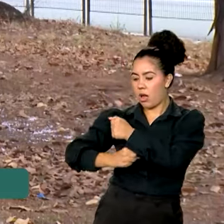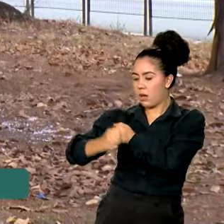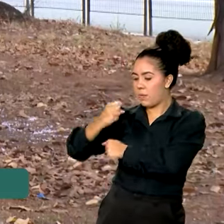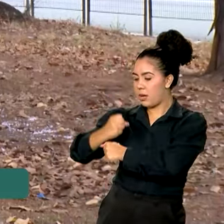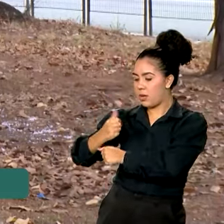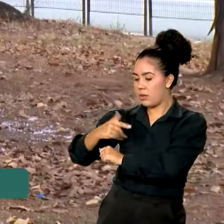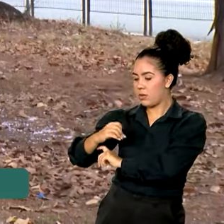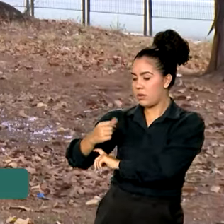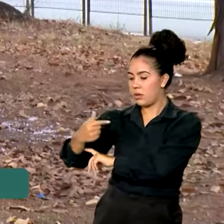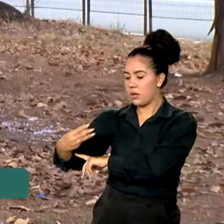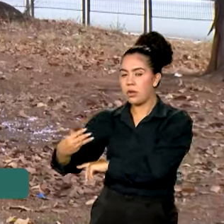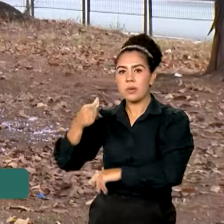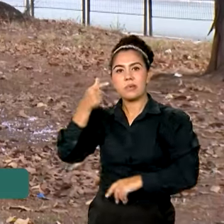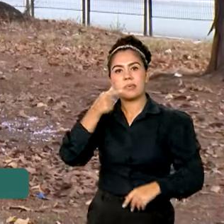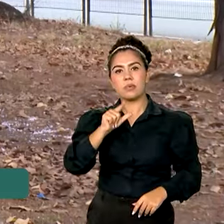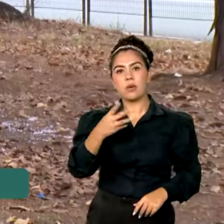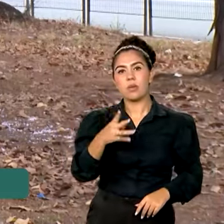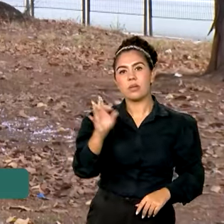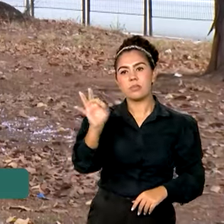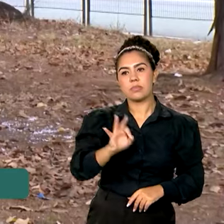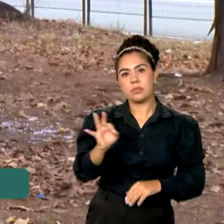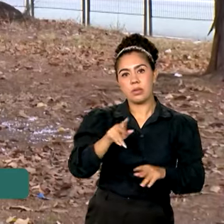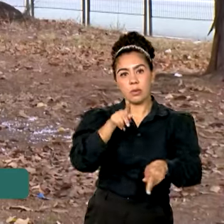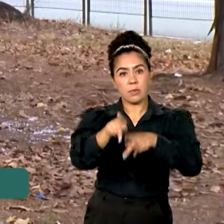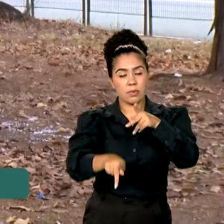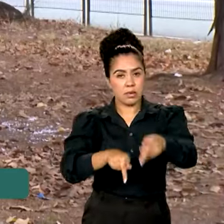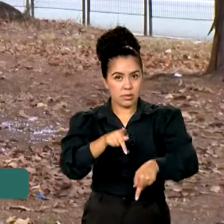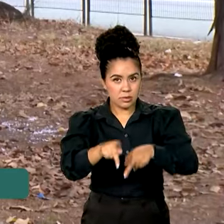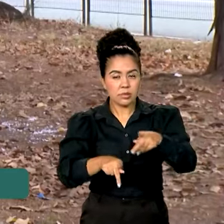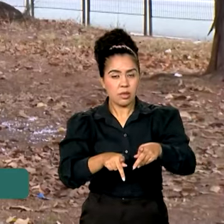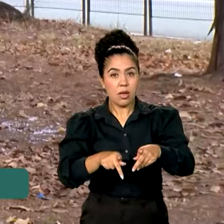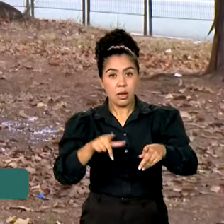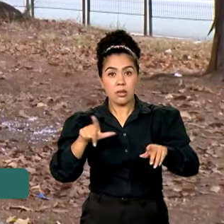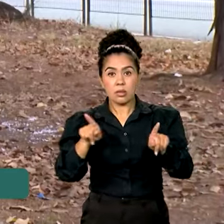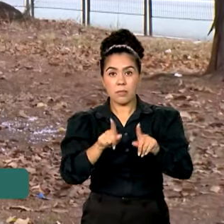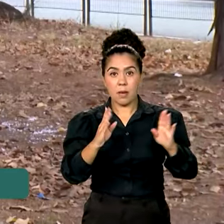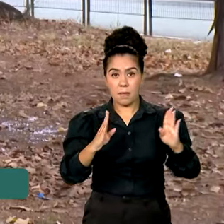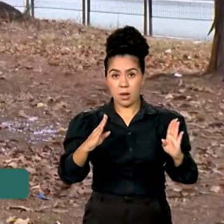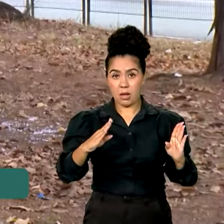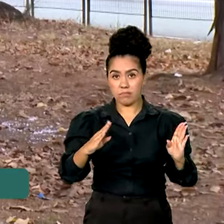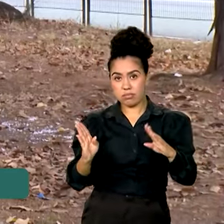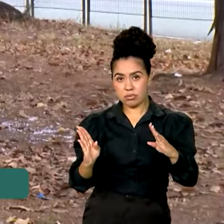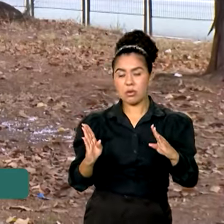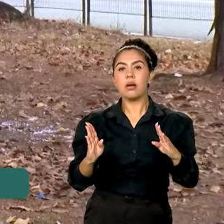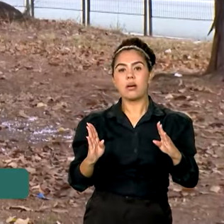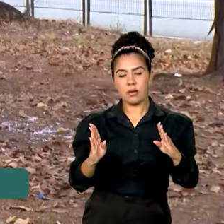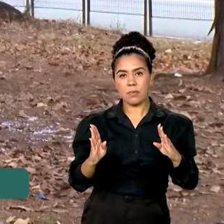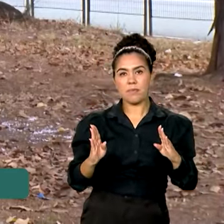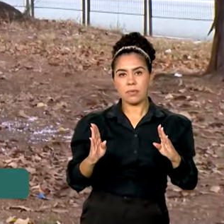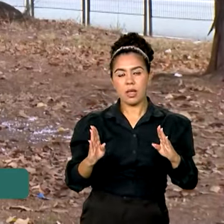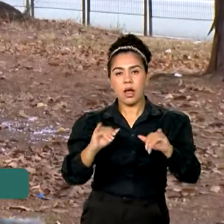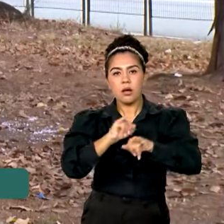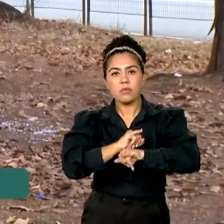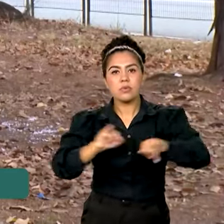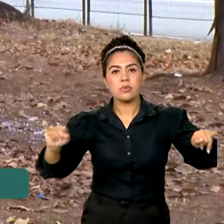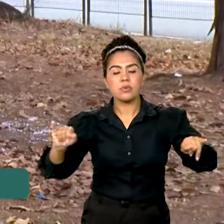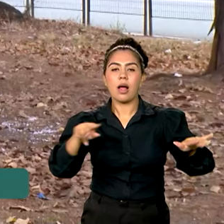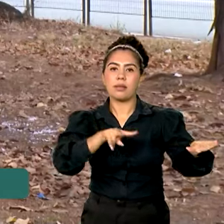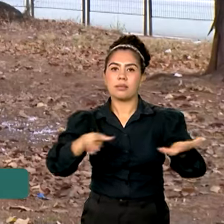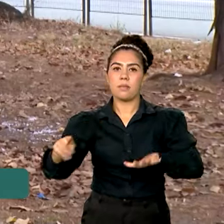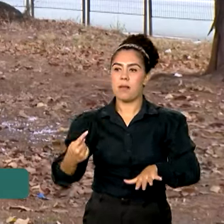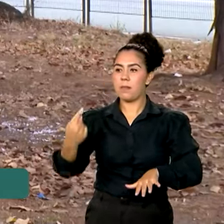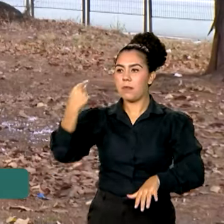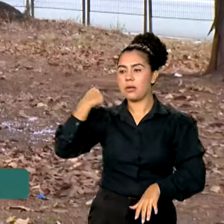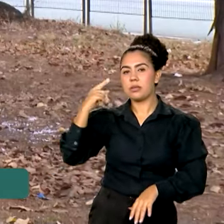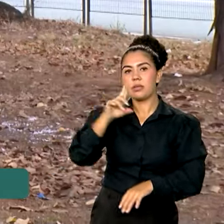4% da população. O anúncio da prorrogação para participar desse programa foi feito na semana passada,